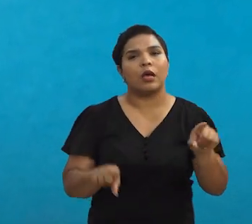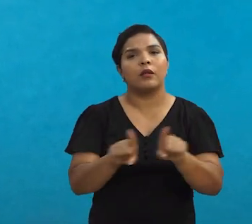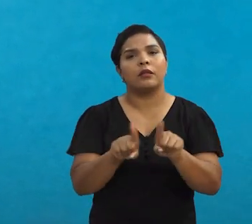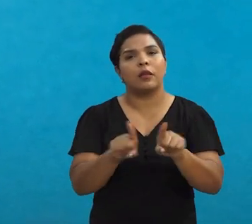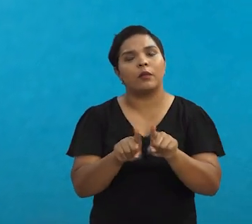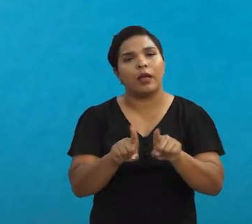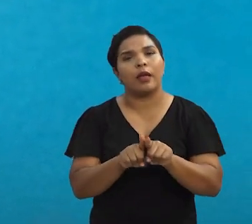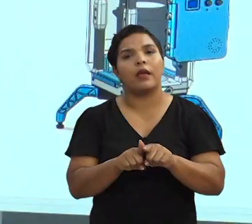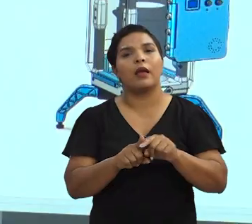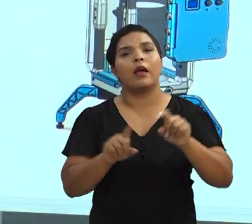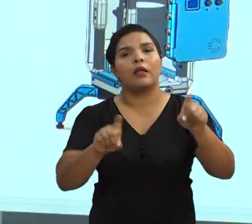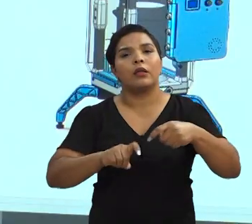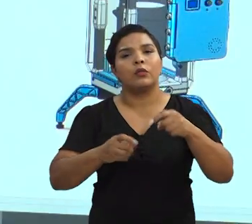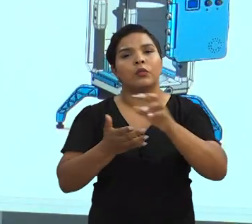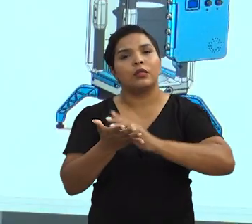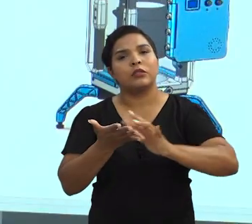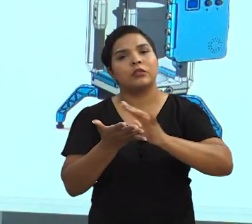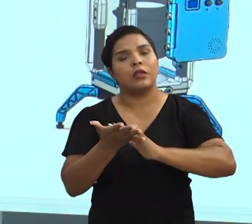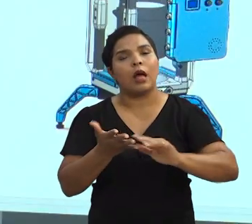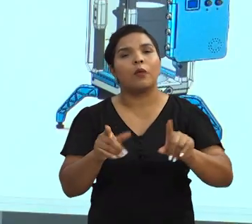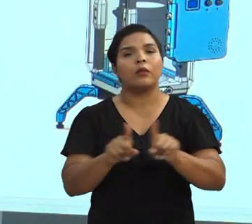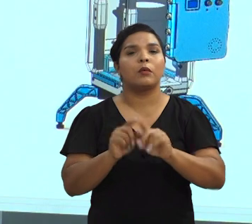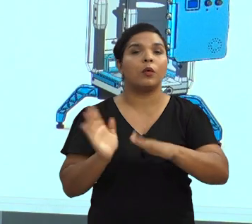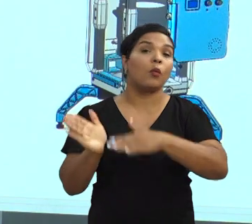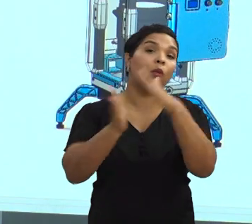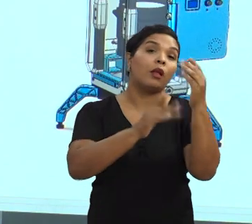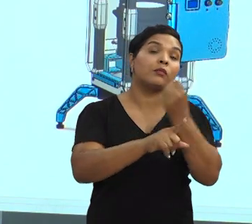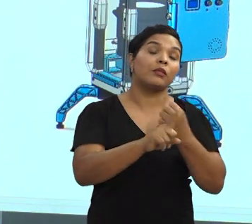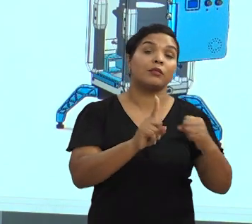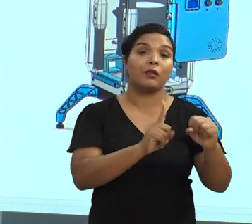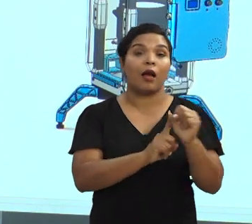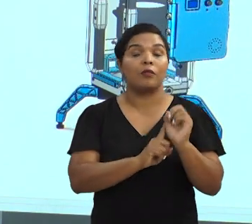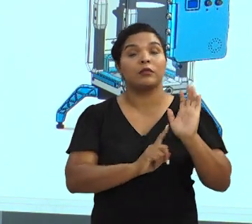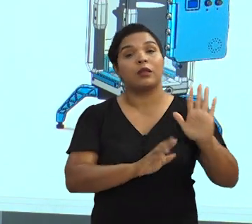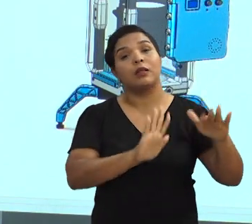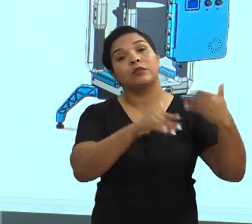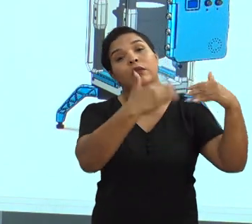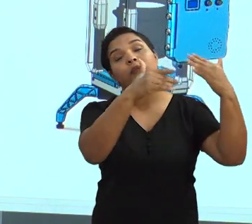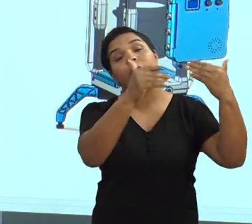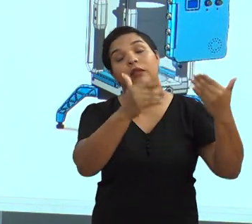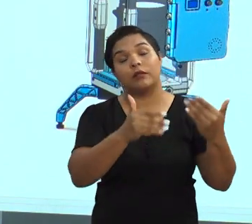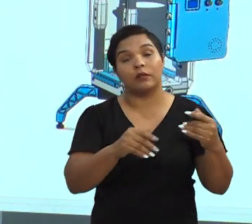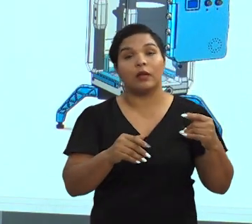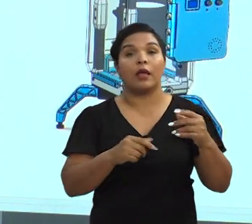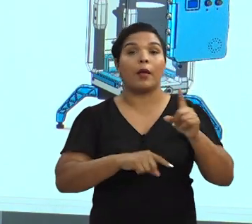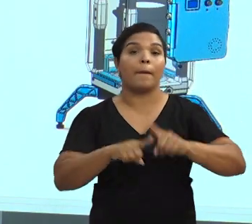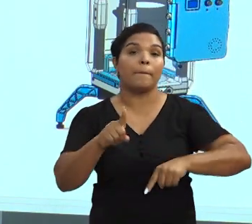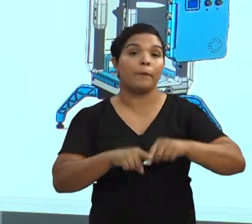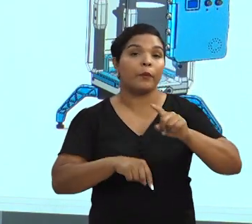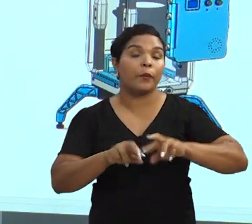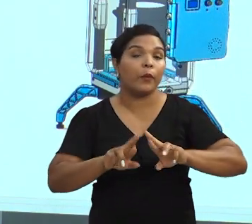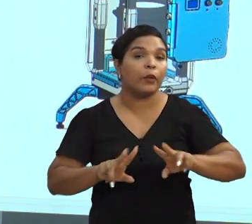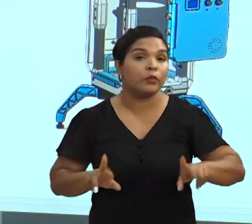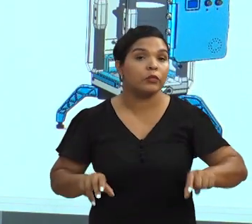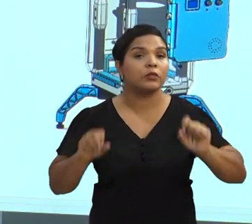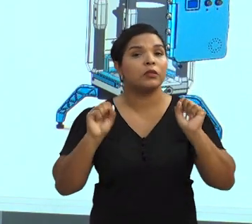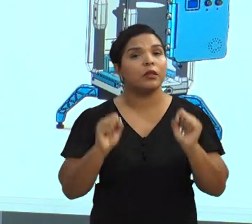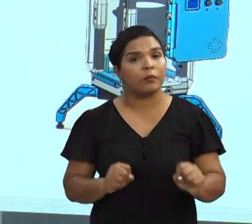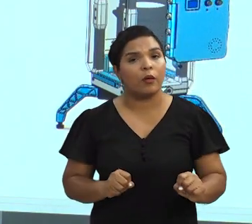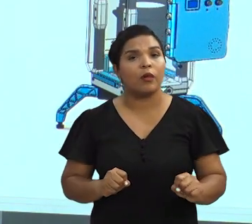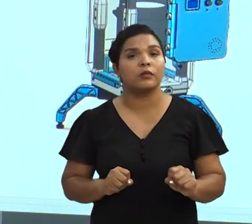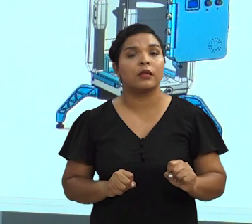ou agricultura digital. E também tem o lado social, já que a gente está desempenhando aí, desenvolvendo produtos